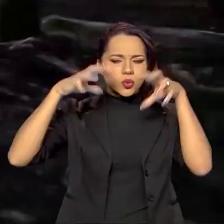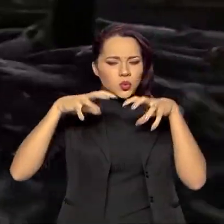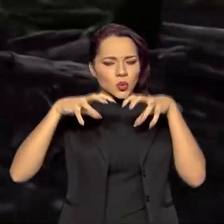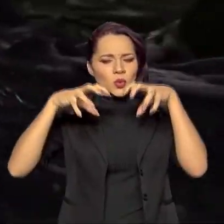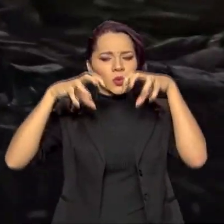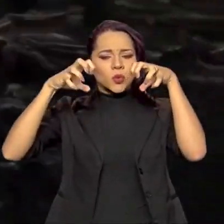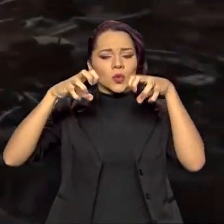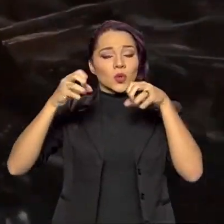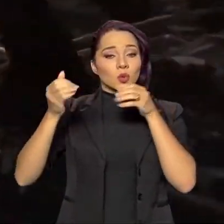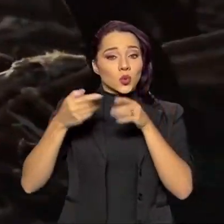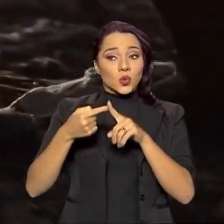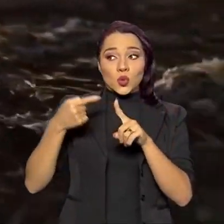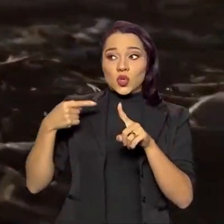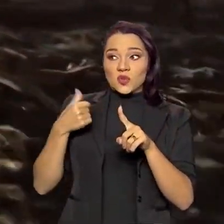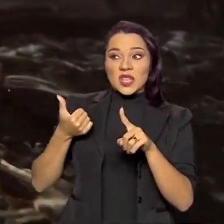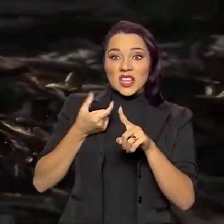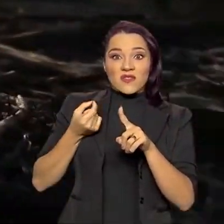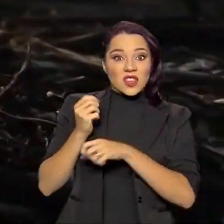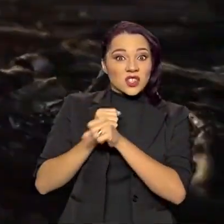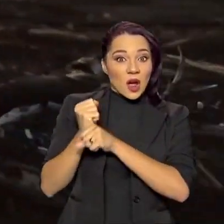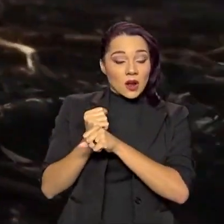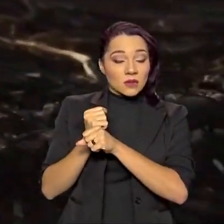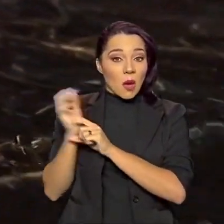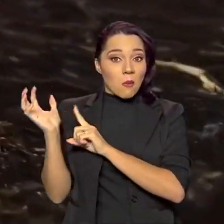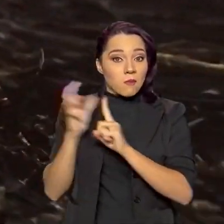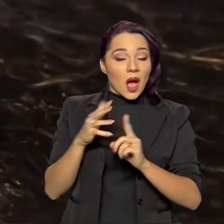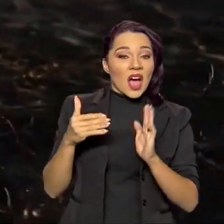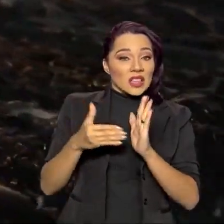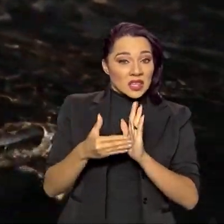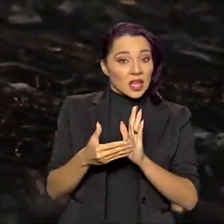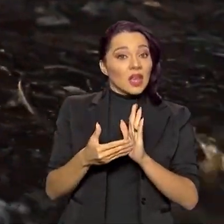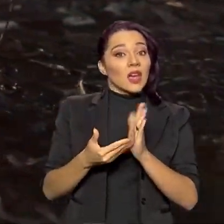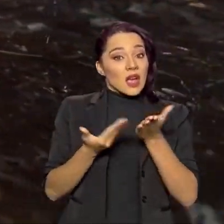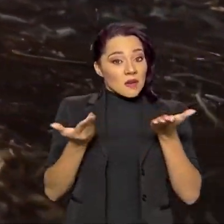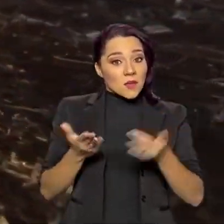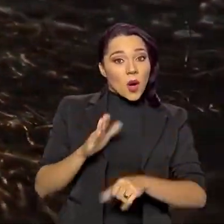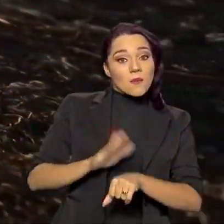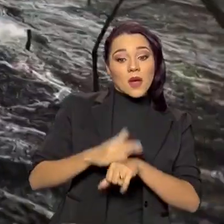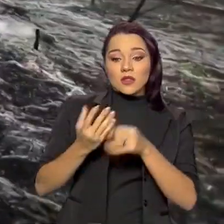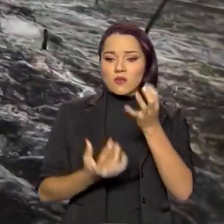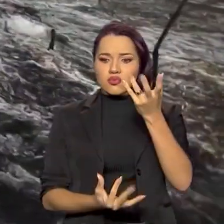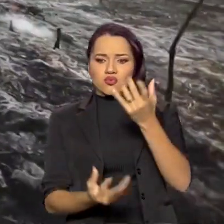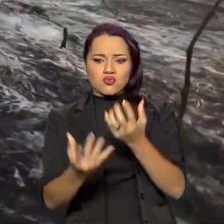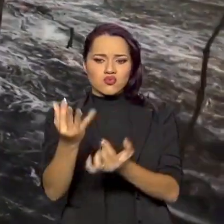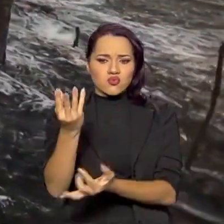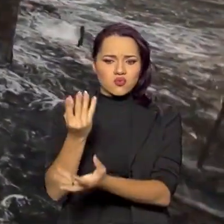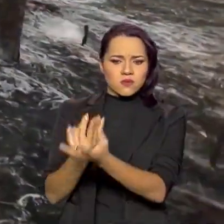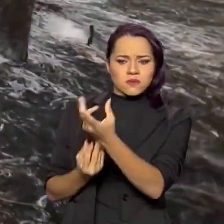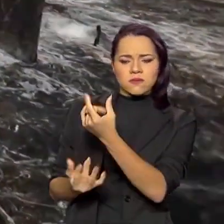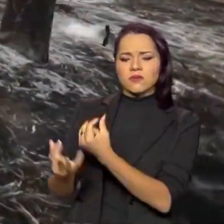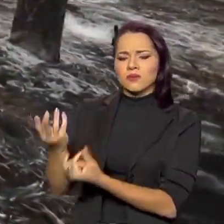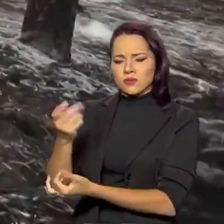últimos 120 anos. O impacto é sentido ainda mais com o aumento das queimadas na região.